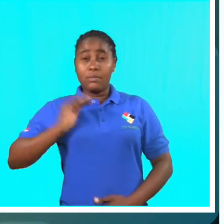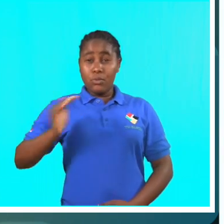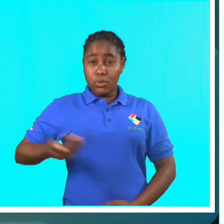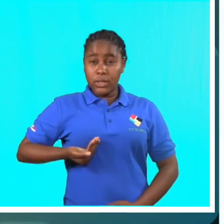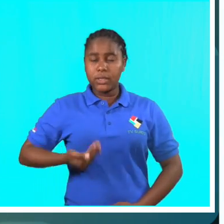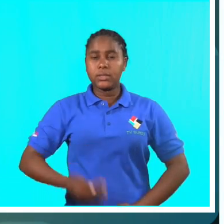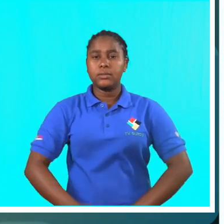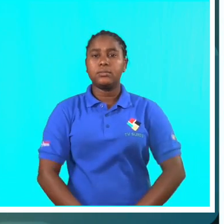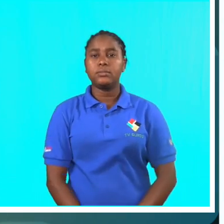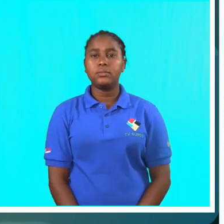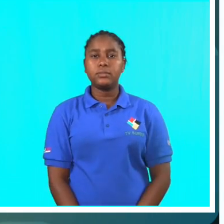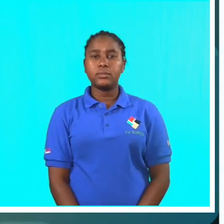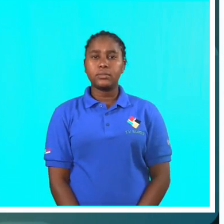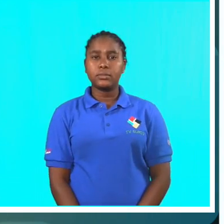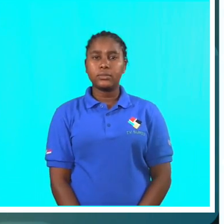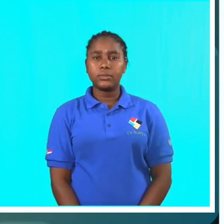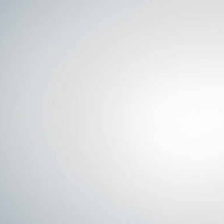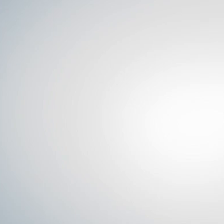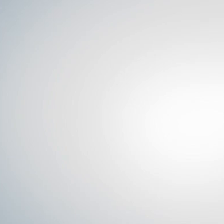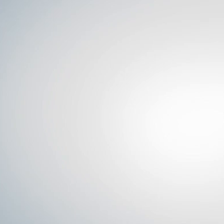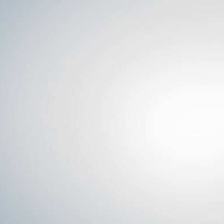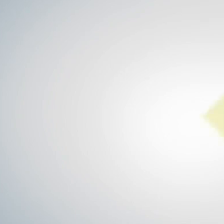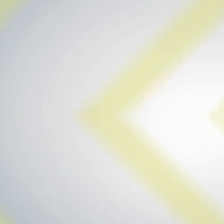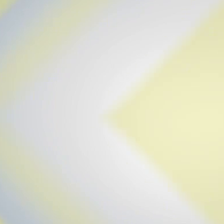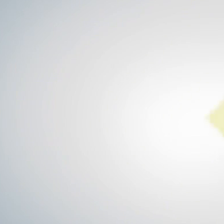95 são do sexo feminino.